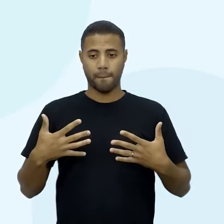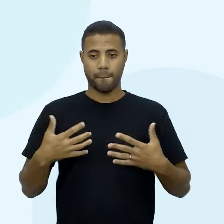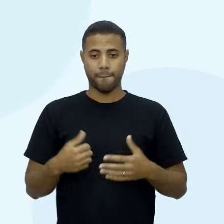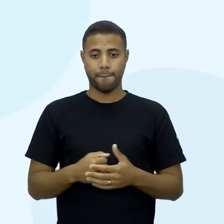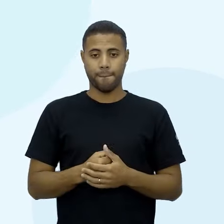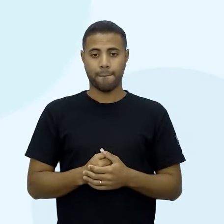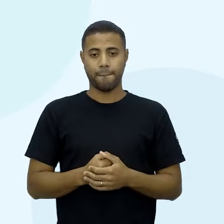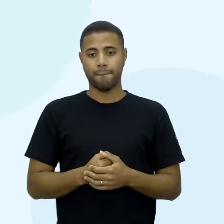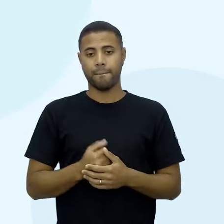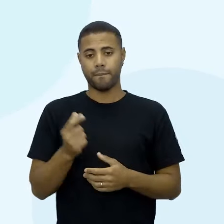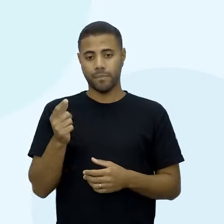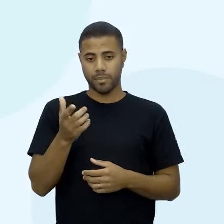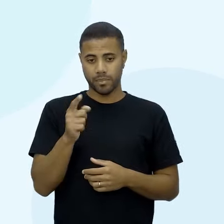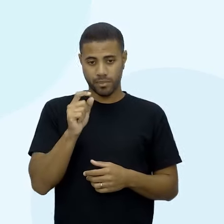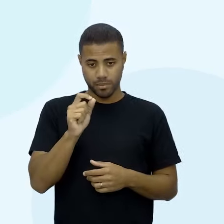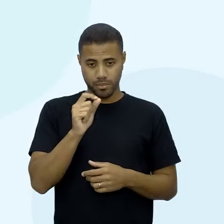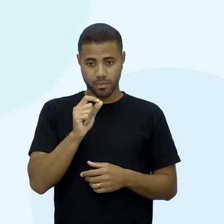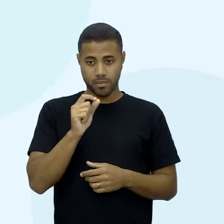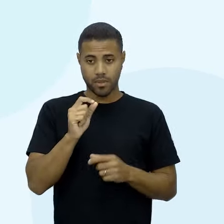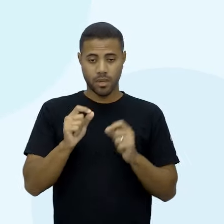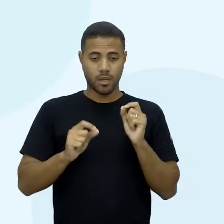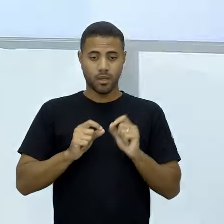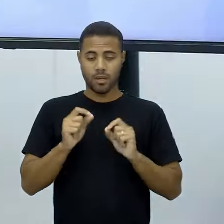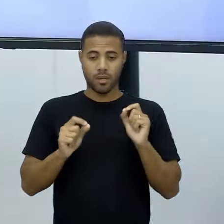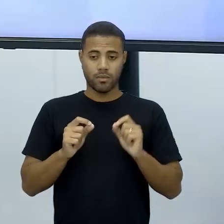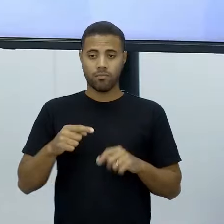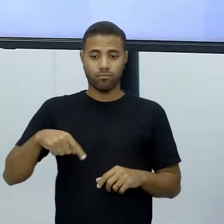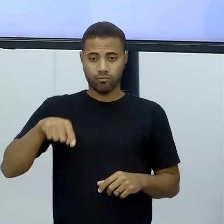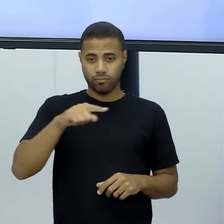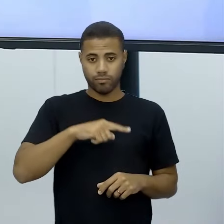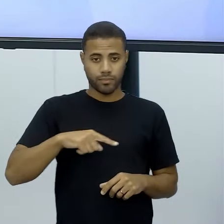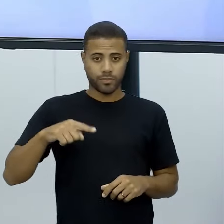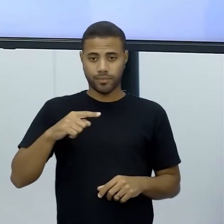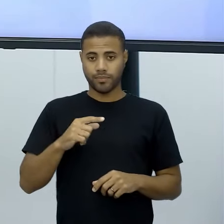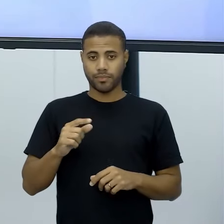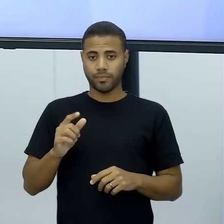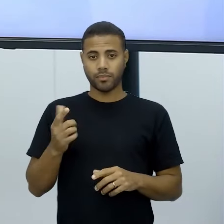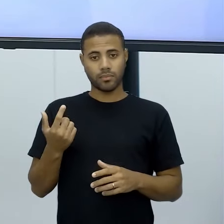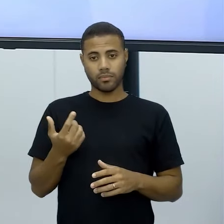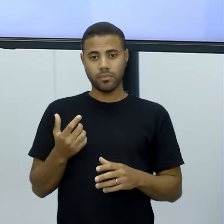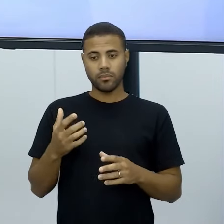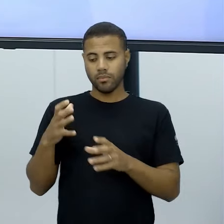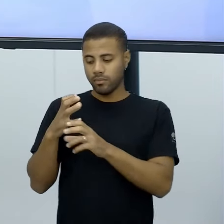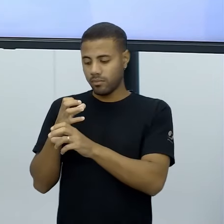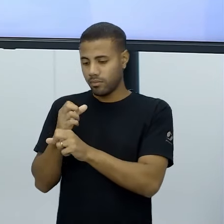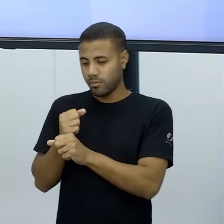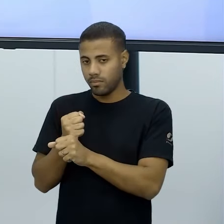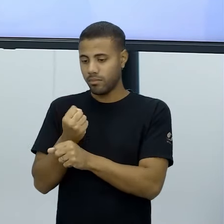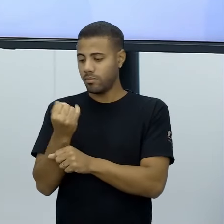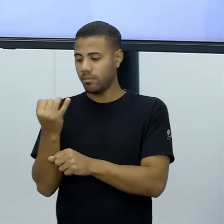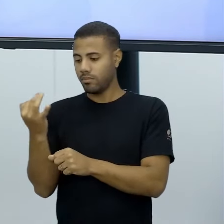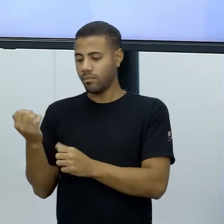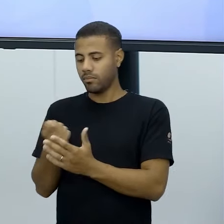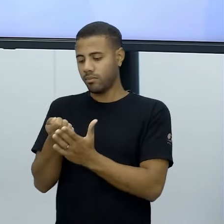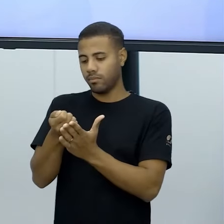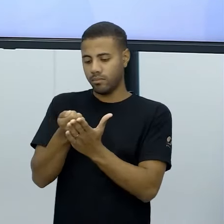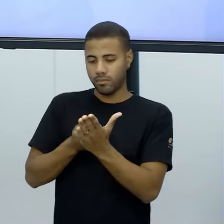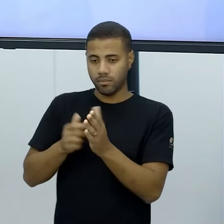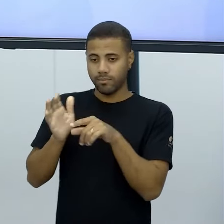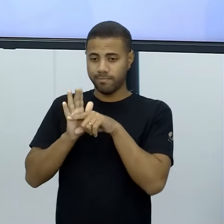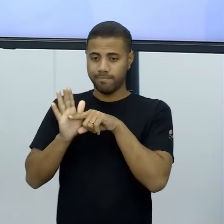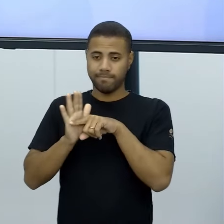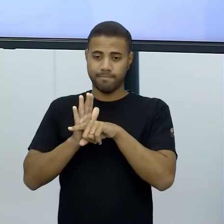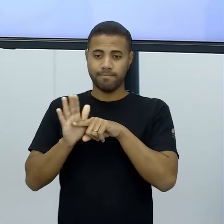Veja, quando você vai pegar uma amostra, não um senso, né? A professora Roberta, inclusive, já falou isso para vocês, né? Esses dois, basicamente,